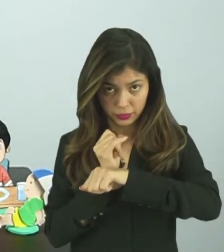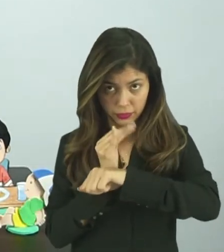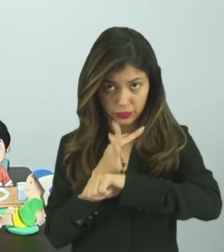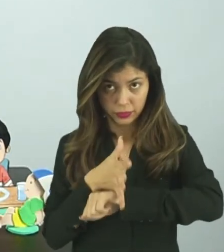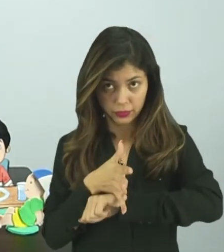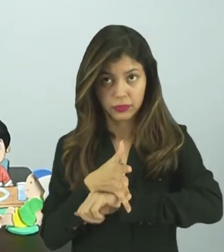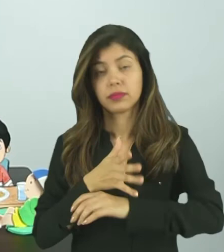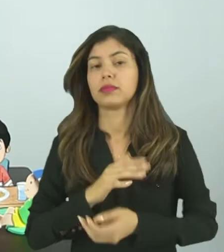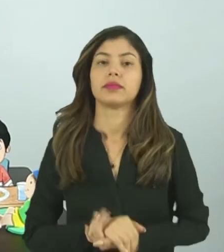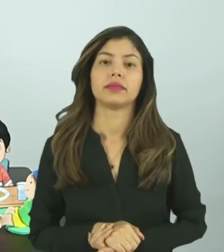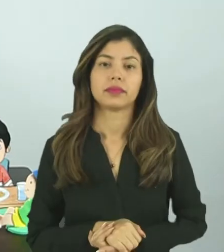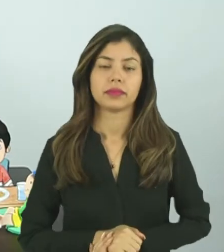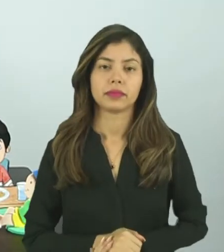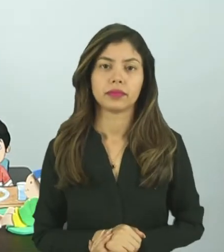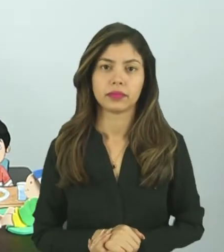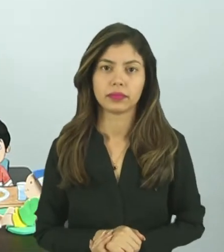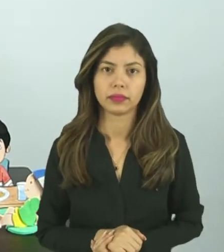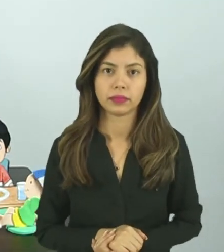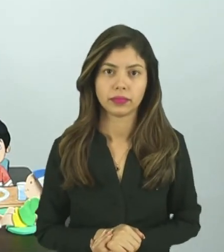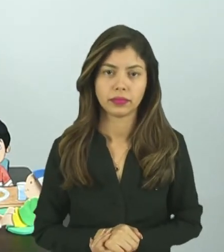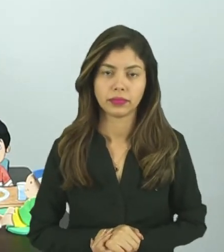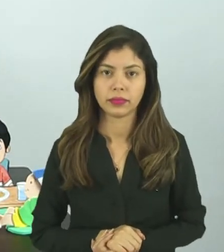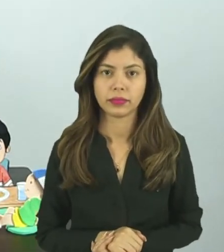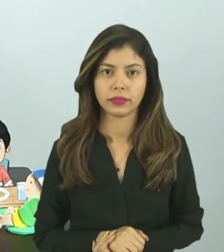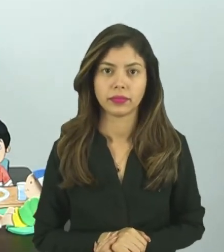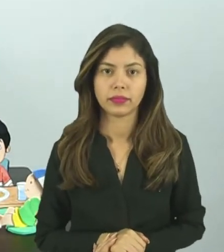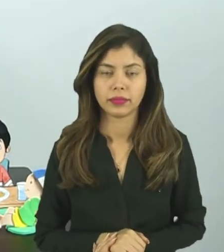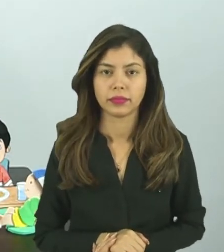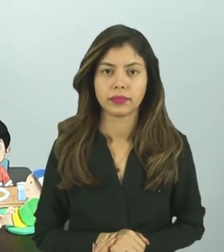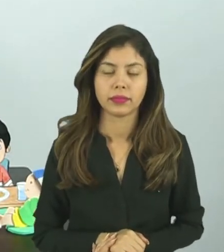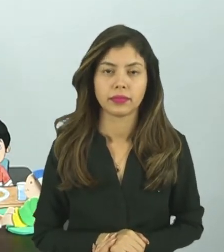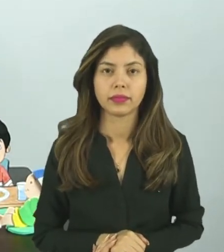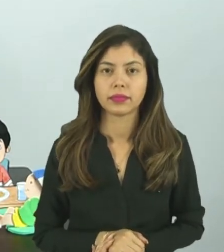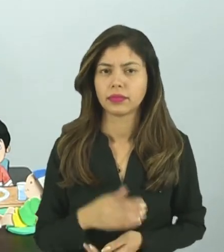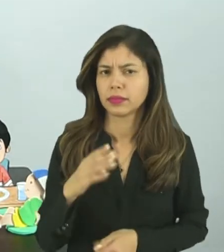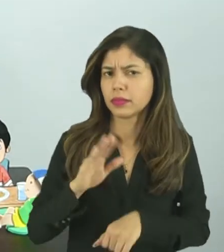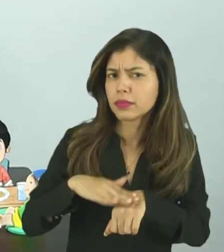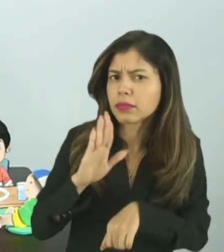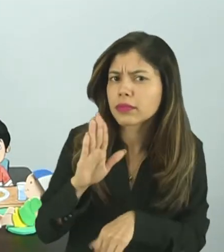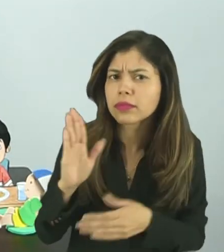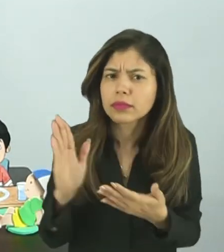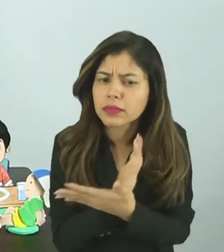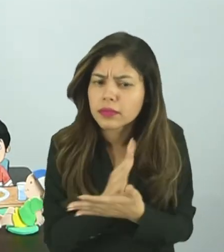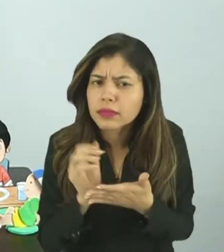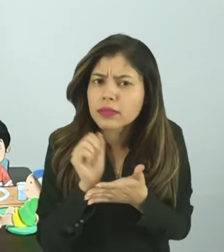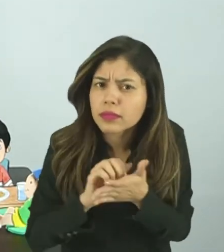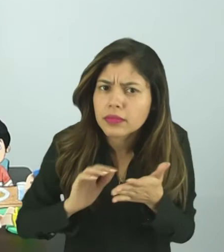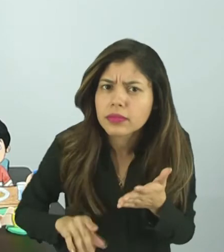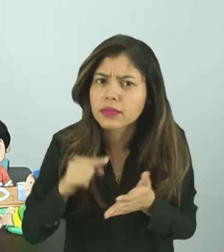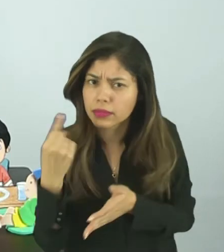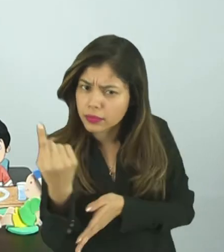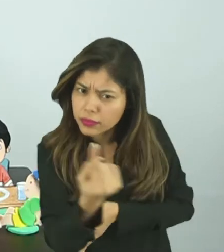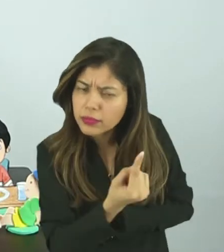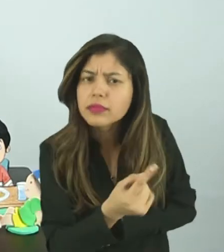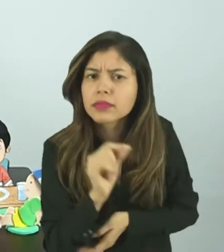Todo mundo janta no período da noite. Tem mais alguma atividade que vocês fazem no período da